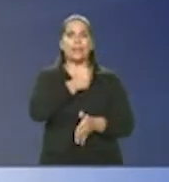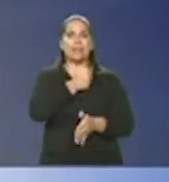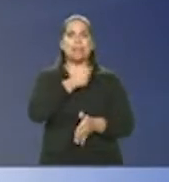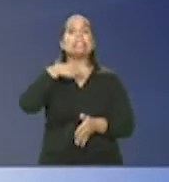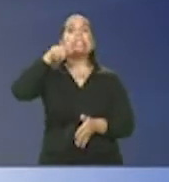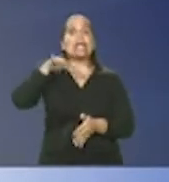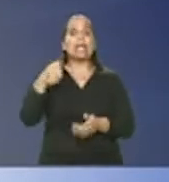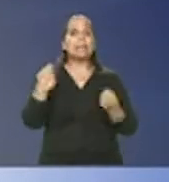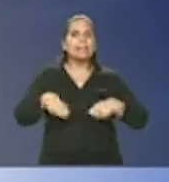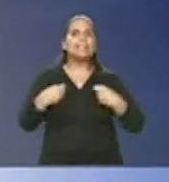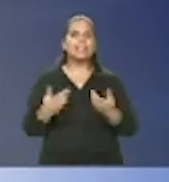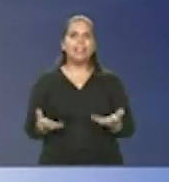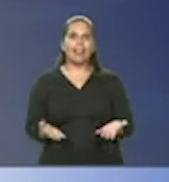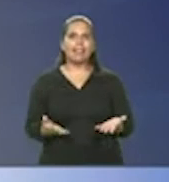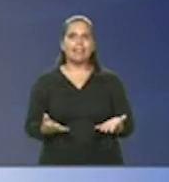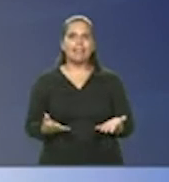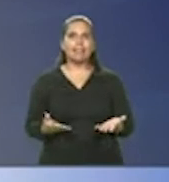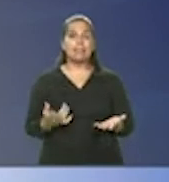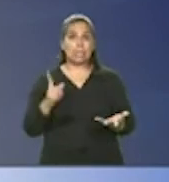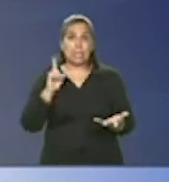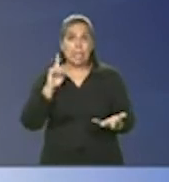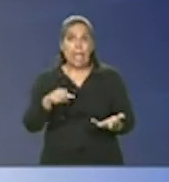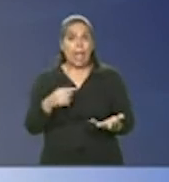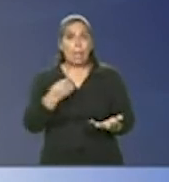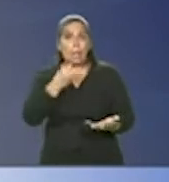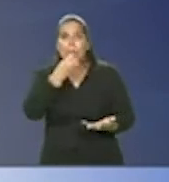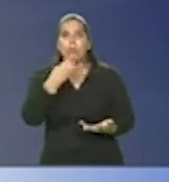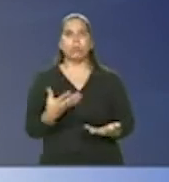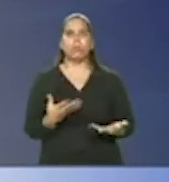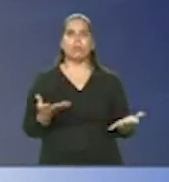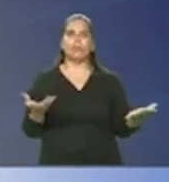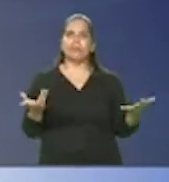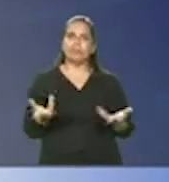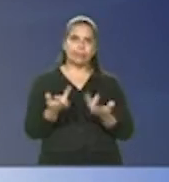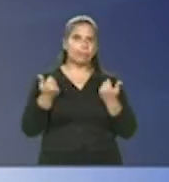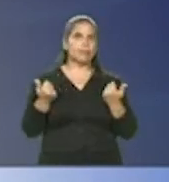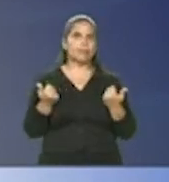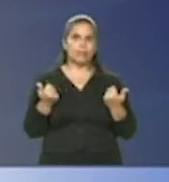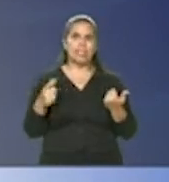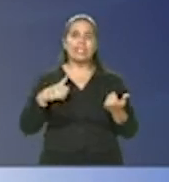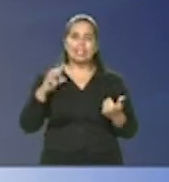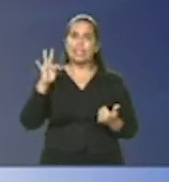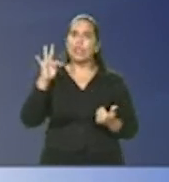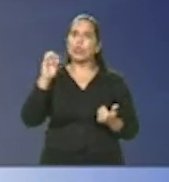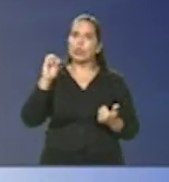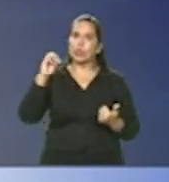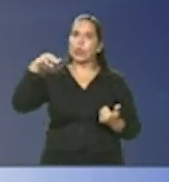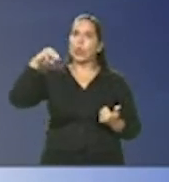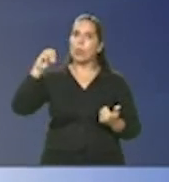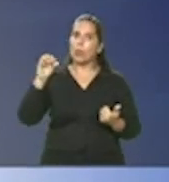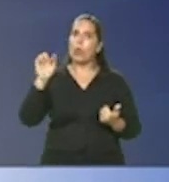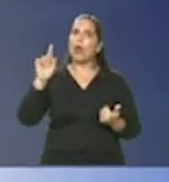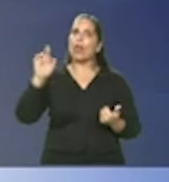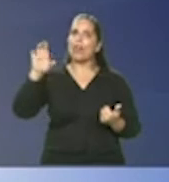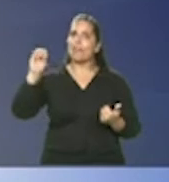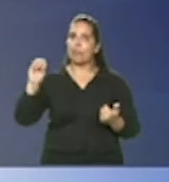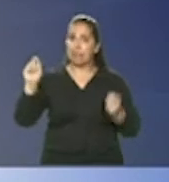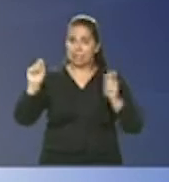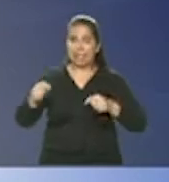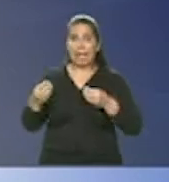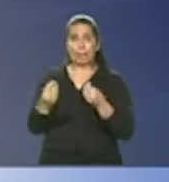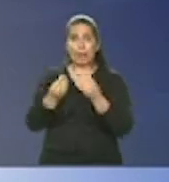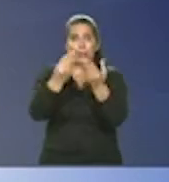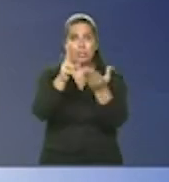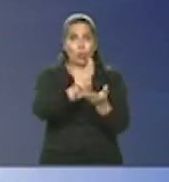precisar isso para nós é uma vantagem espetacular você ter um tomógrafo de 64 canais à sua disposição